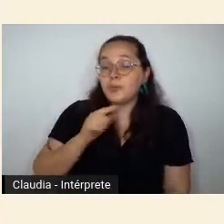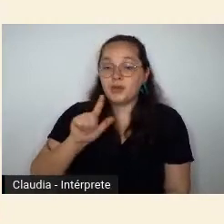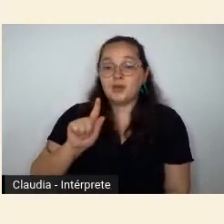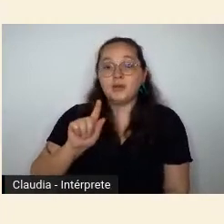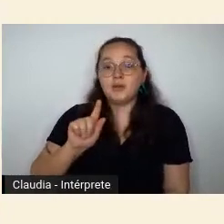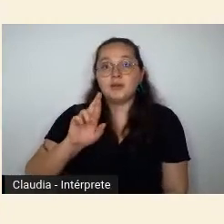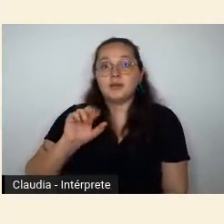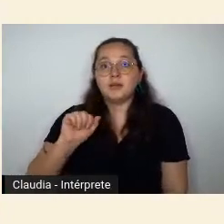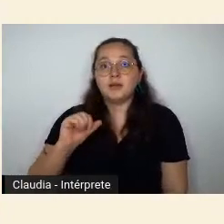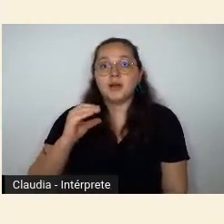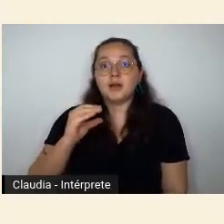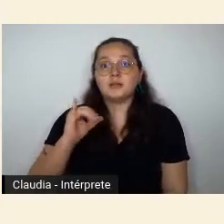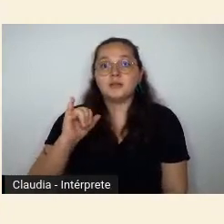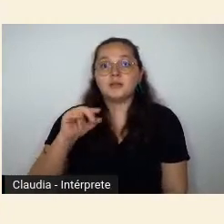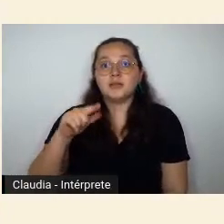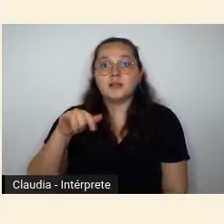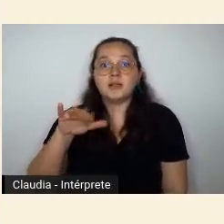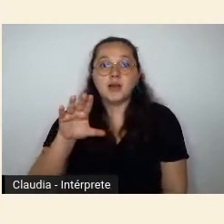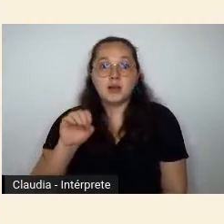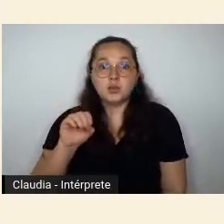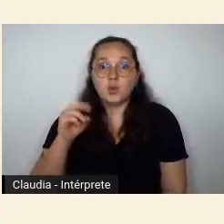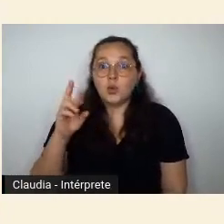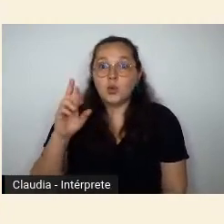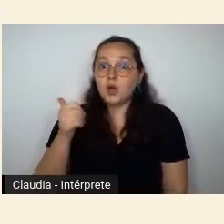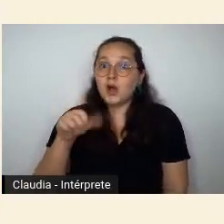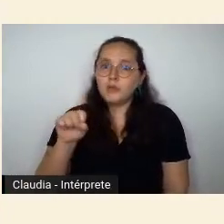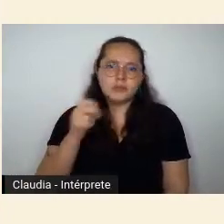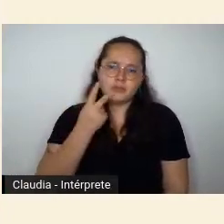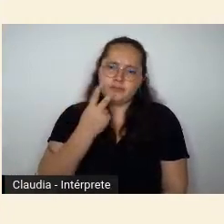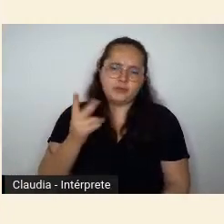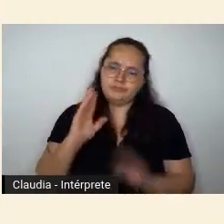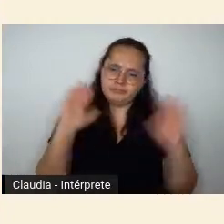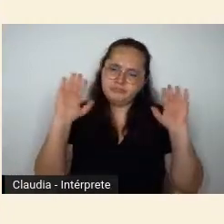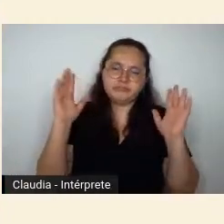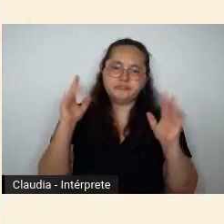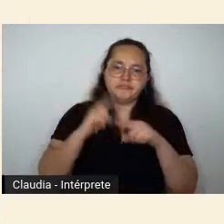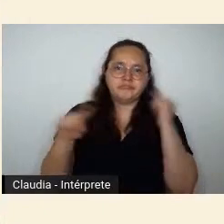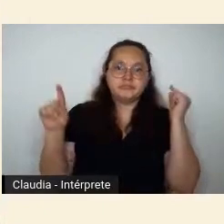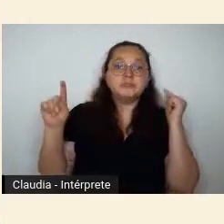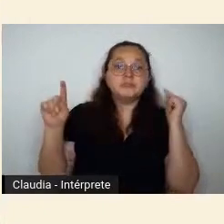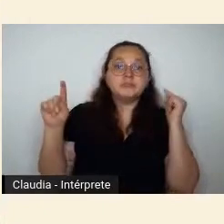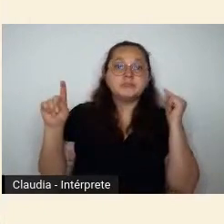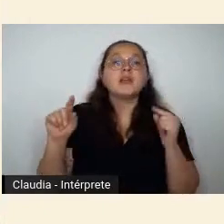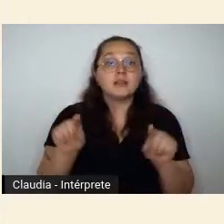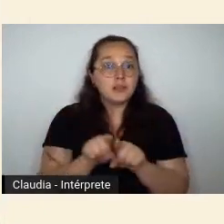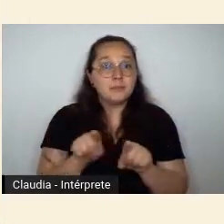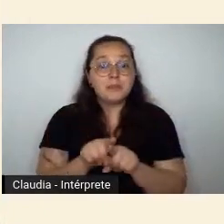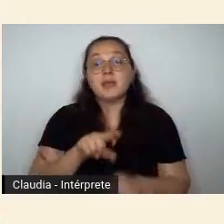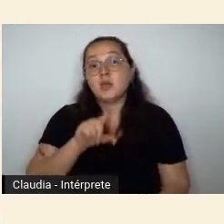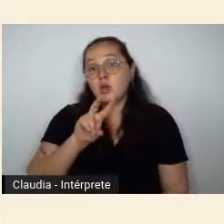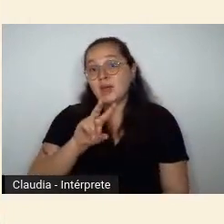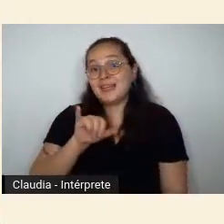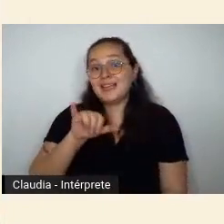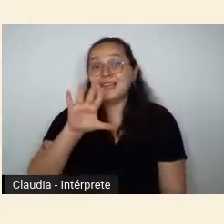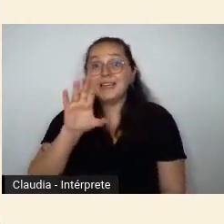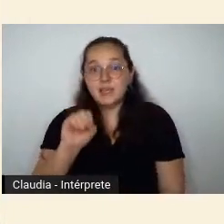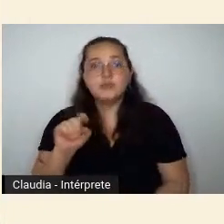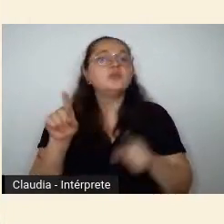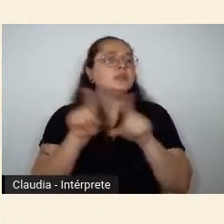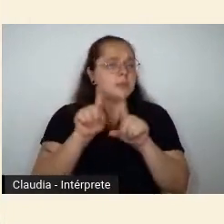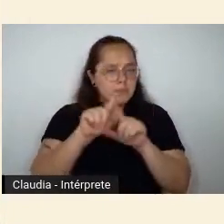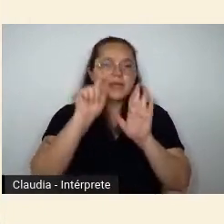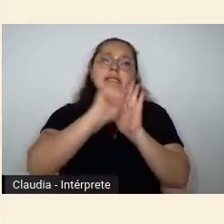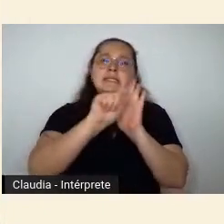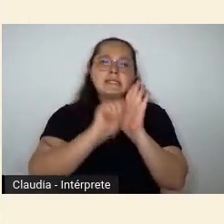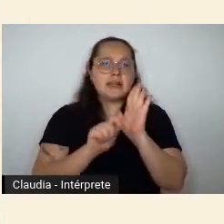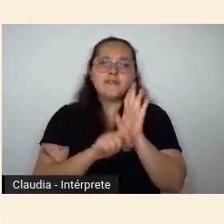com o que tinha acontecido na Semana de Arte Moderna em São Paulo o Ledo Ivo que escreveu textos também acabando com a Semana de Arte Moderna e